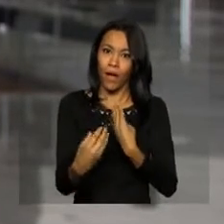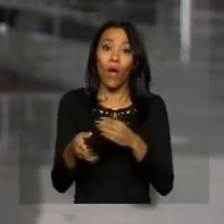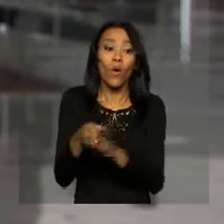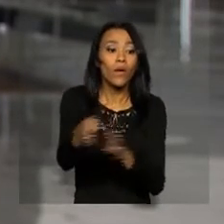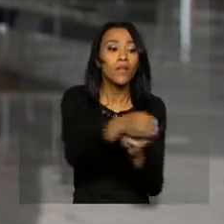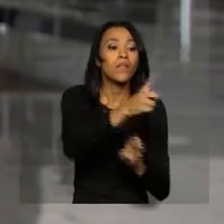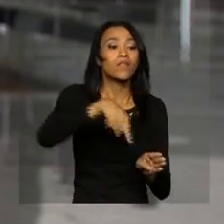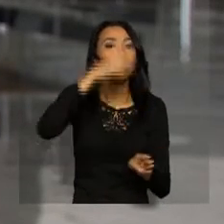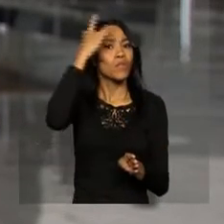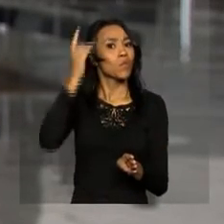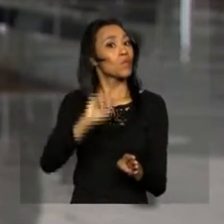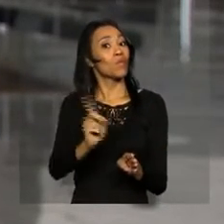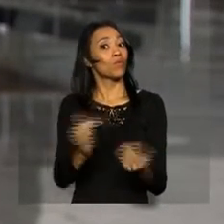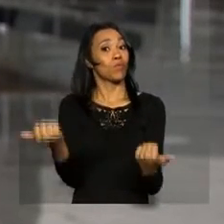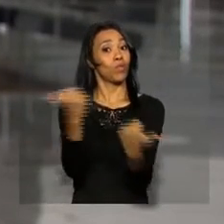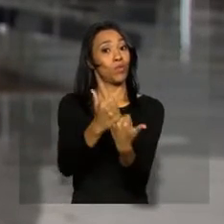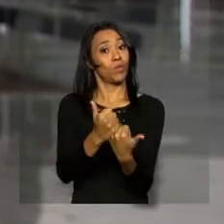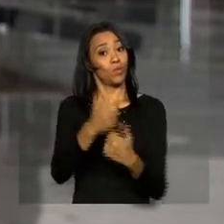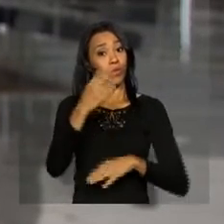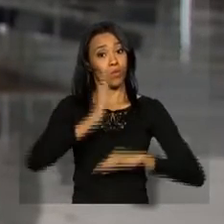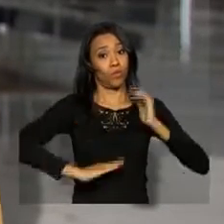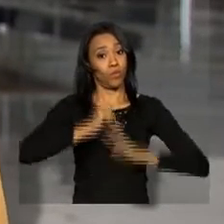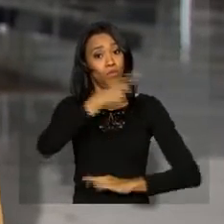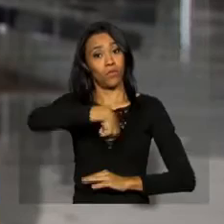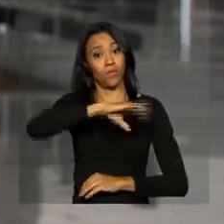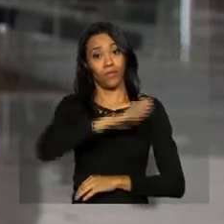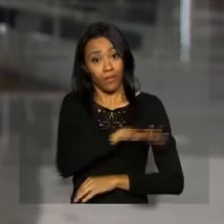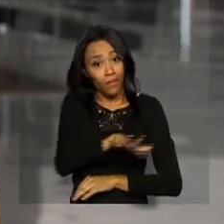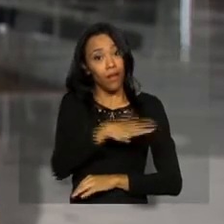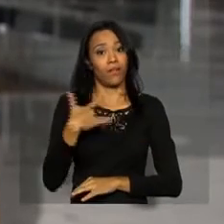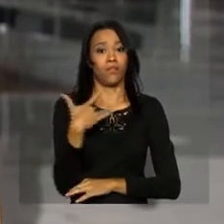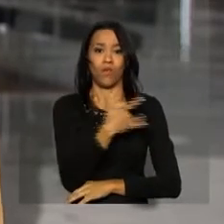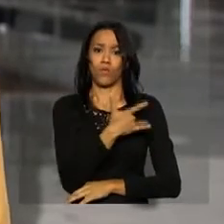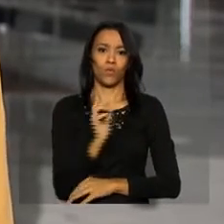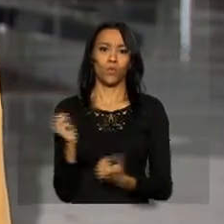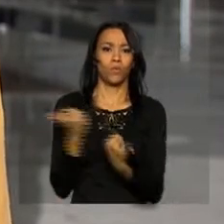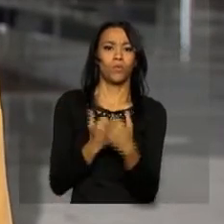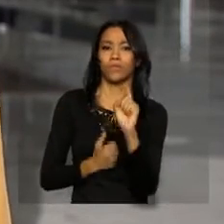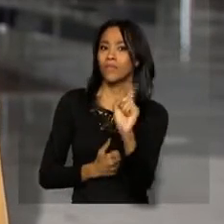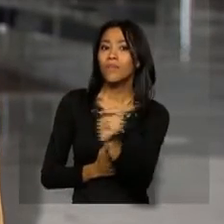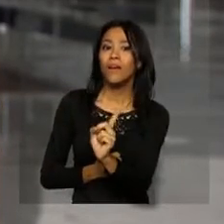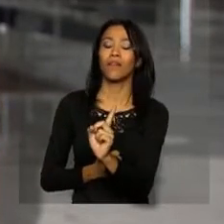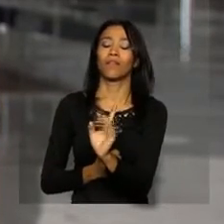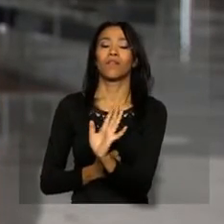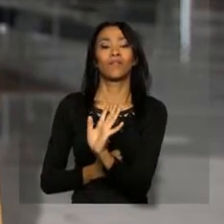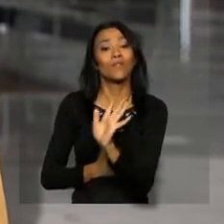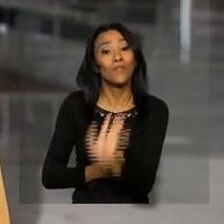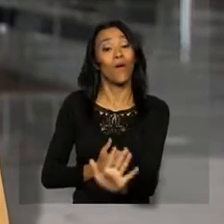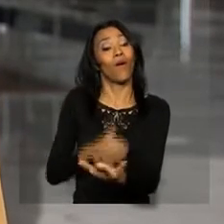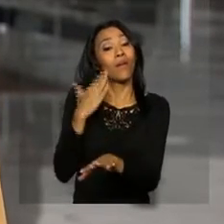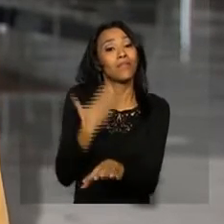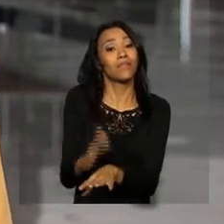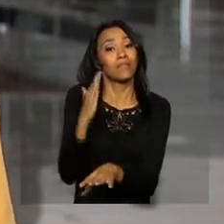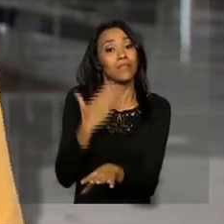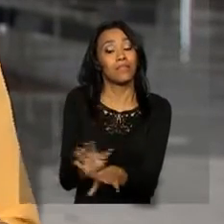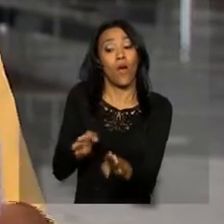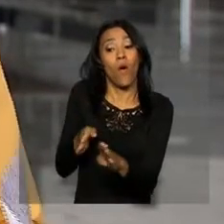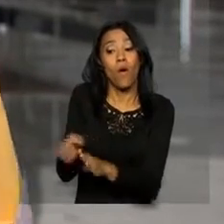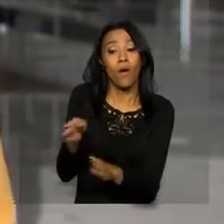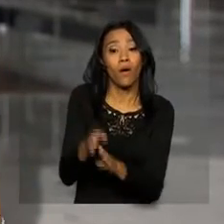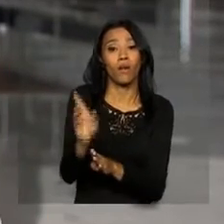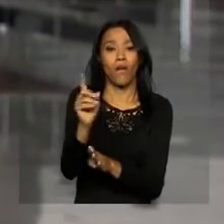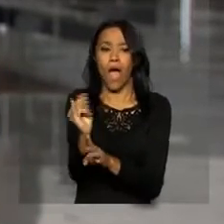desses funcionários não substitui o dos agentes de saúde. Eles foram capacitados apenas para